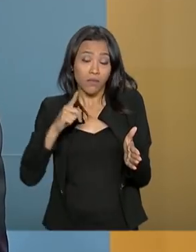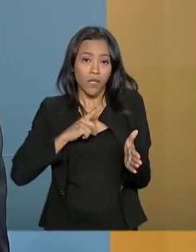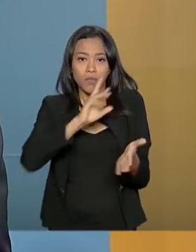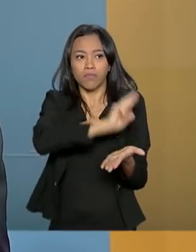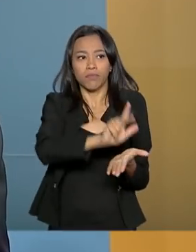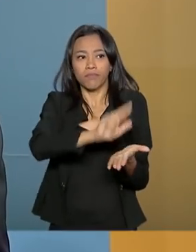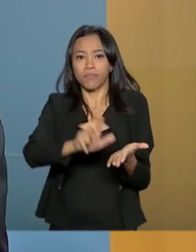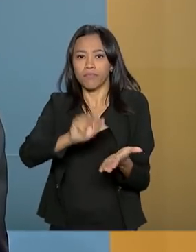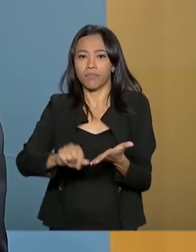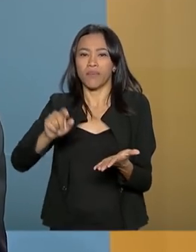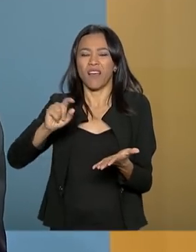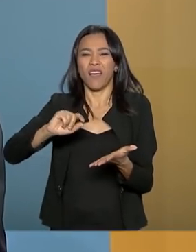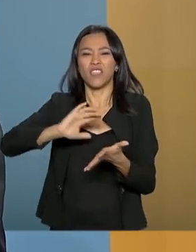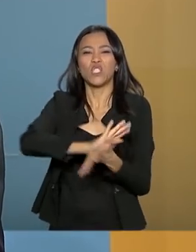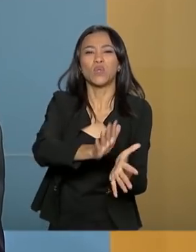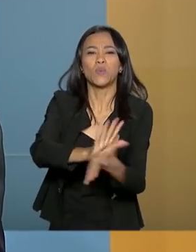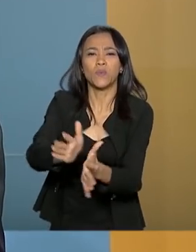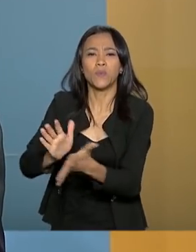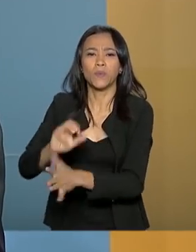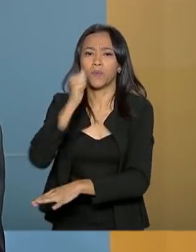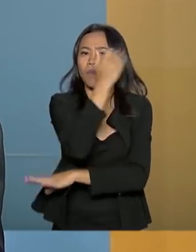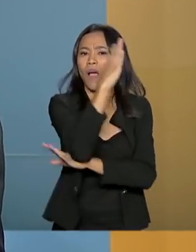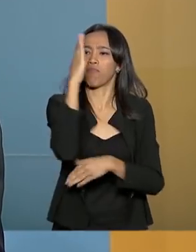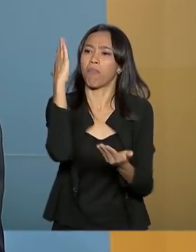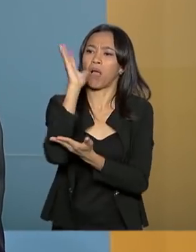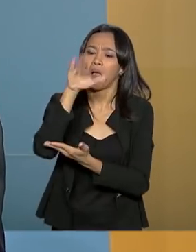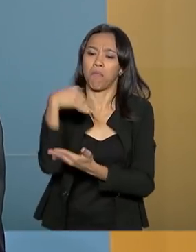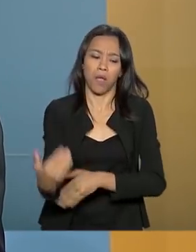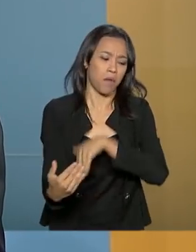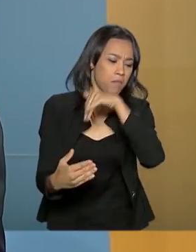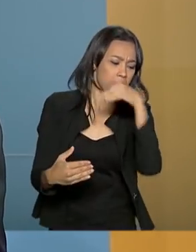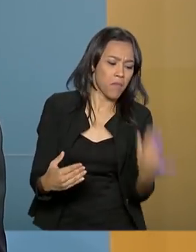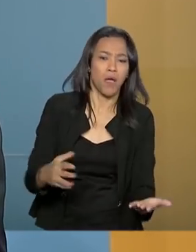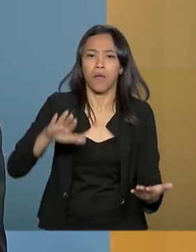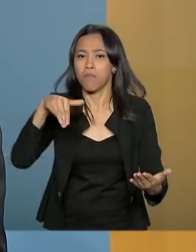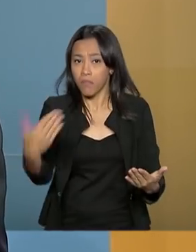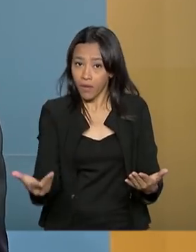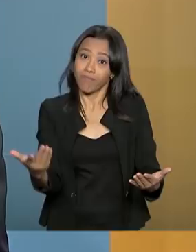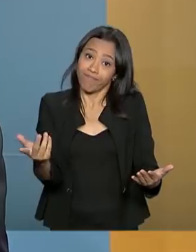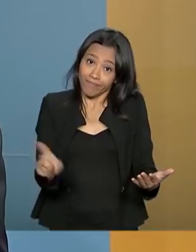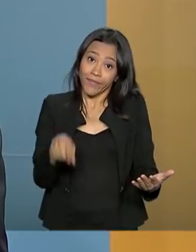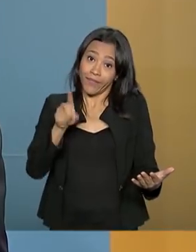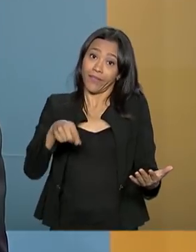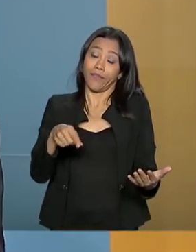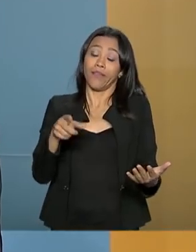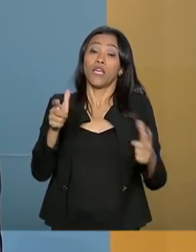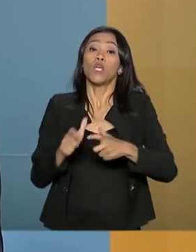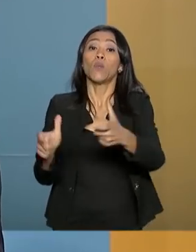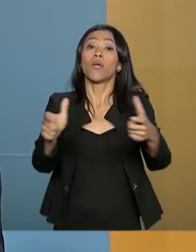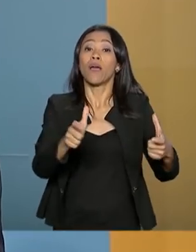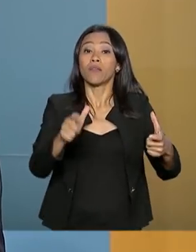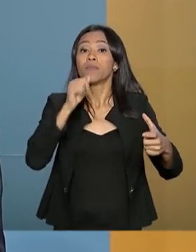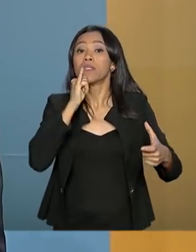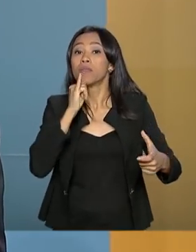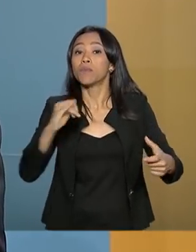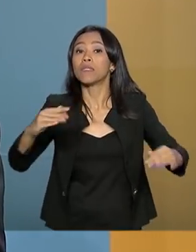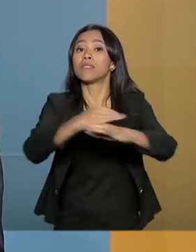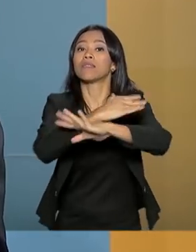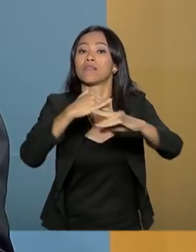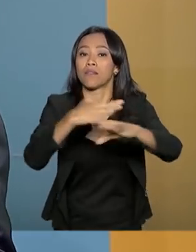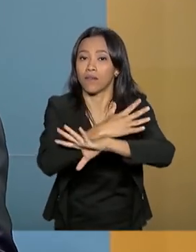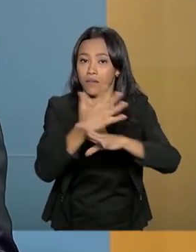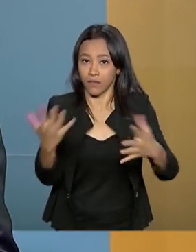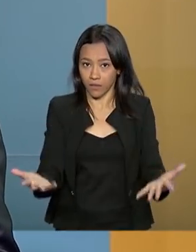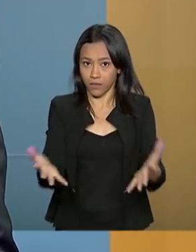sobretudo, como eu disse, fatores que estão ligados à atividade humana em regiões urbanas. Nas